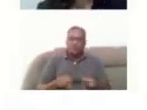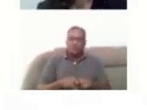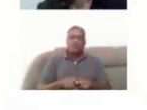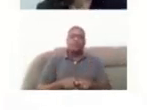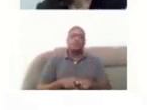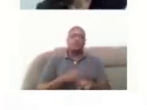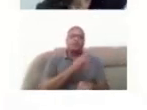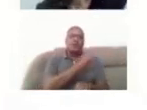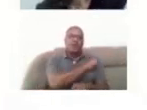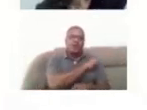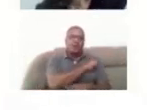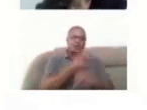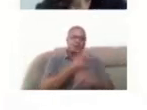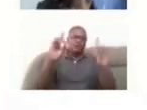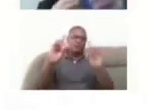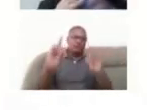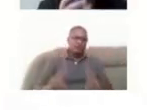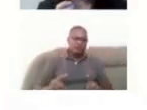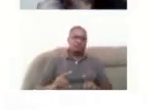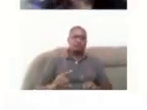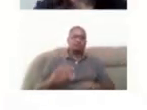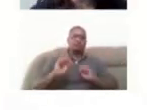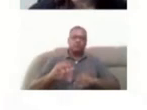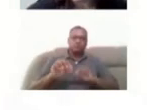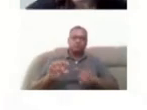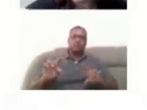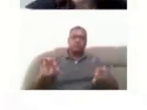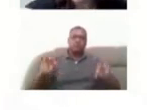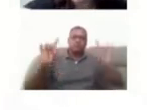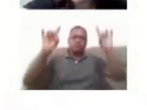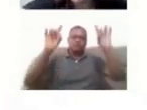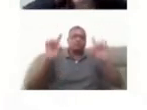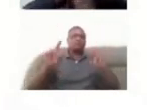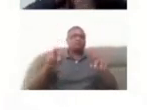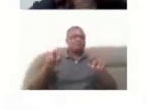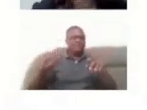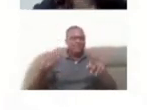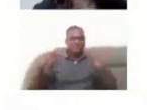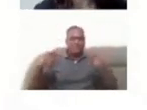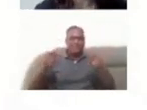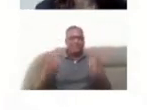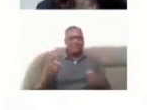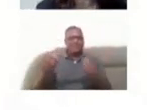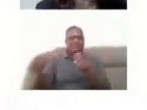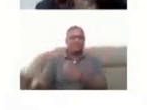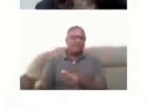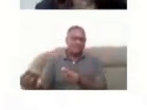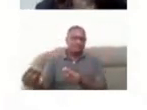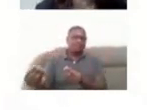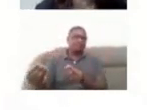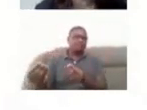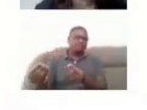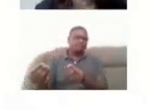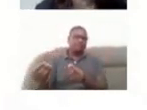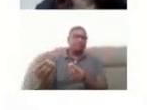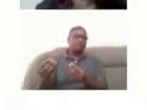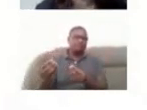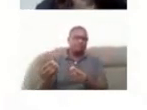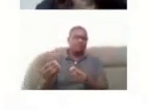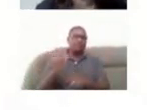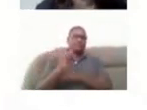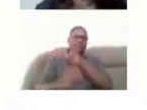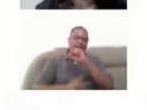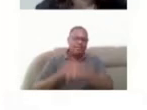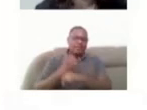estudante público alvo da educação especial, precisa primeiramente dessas condições, né, de ter a internet de